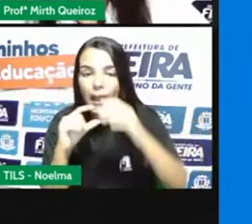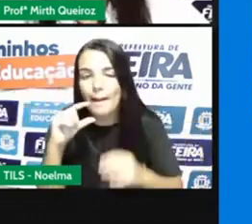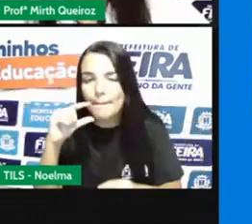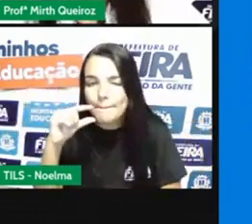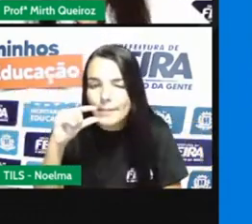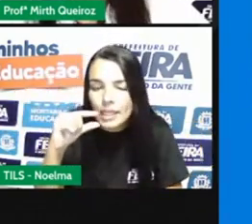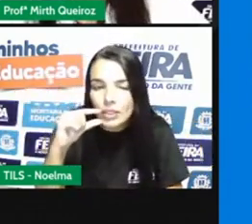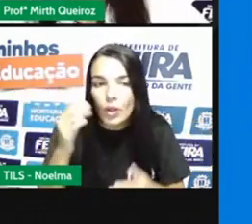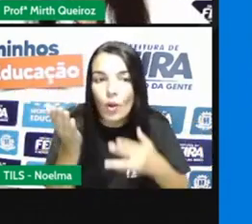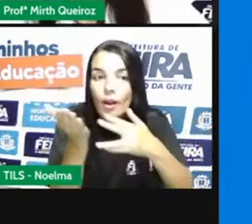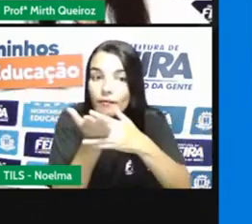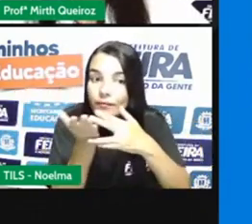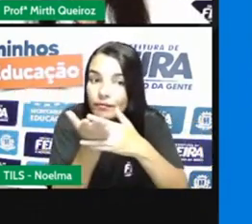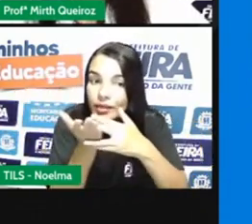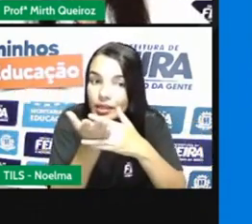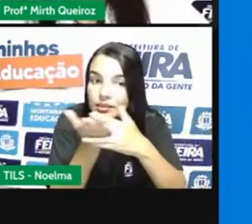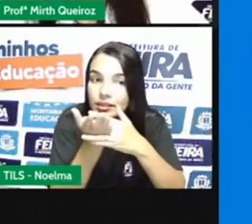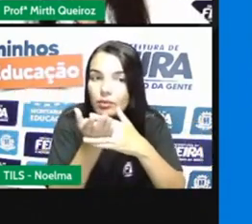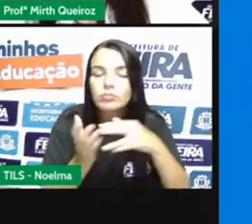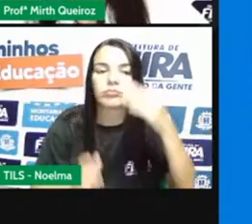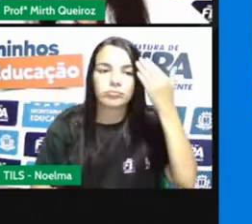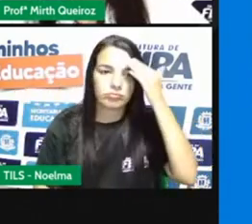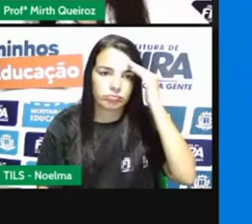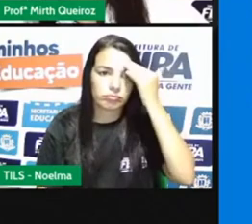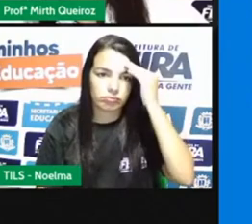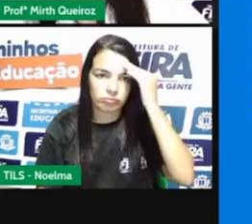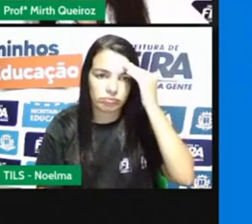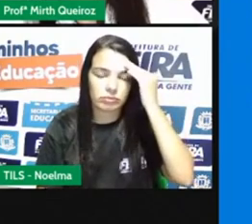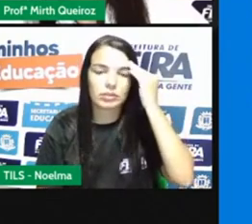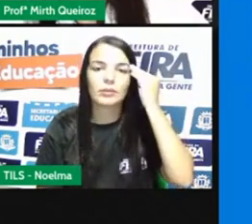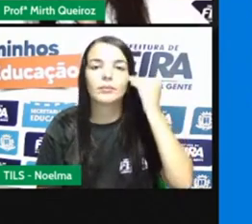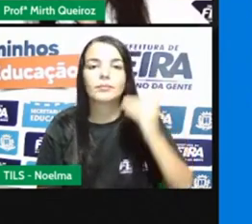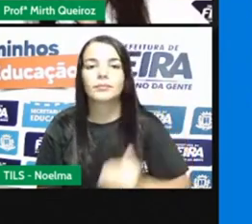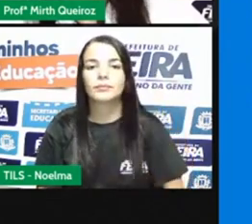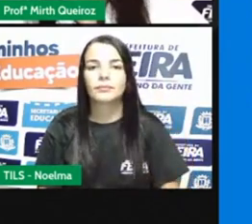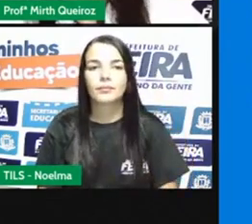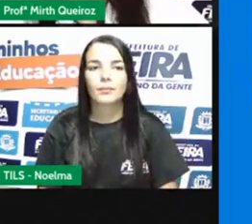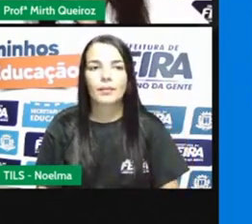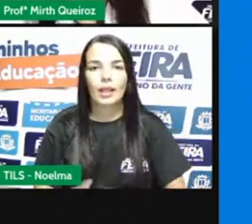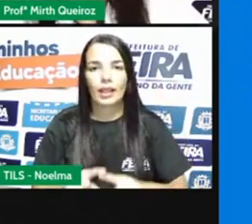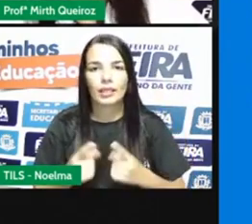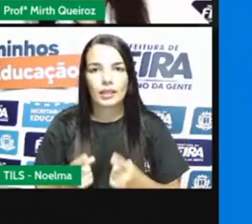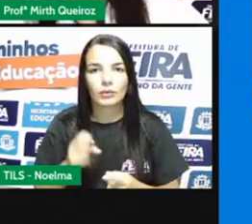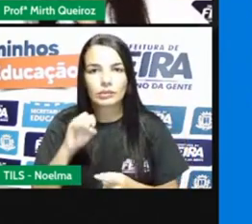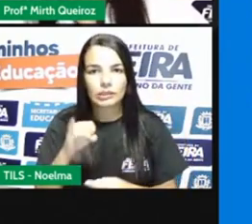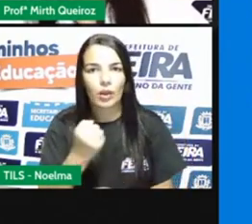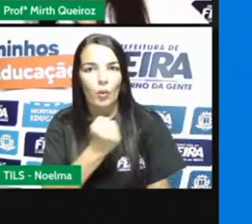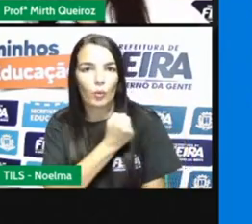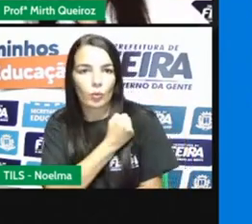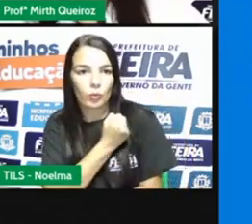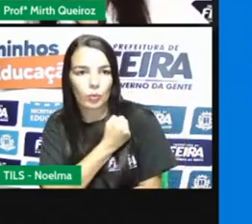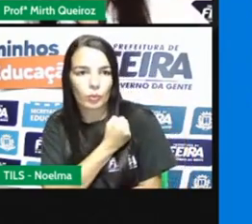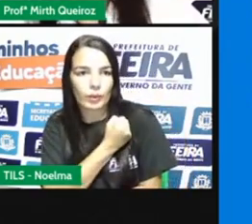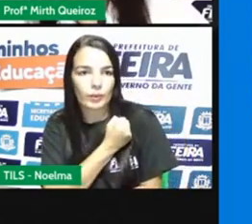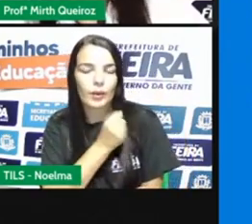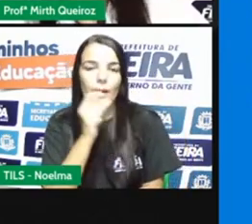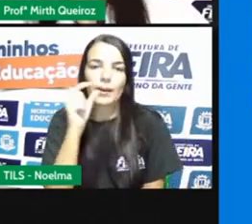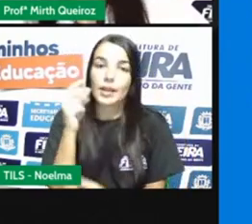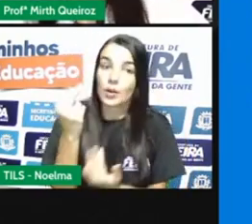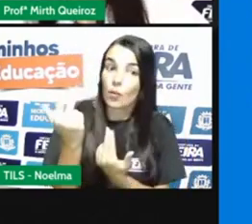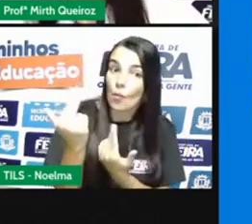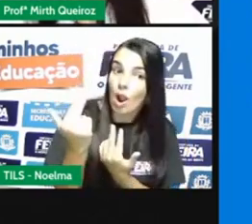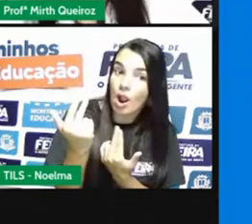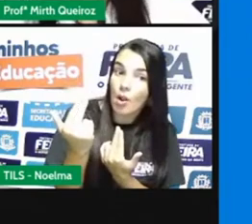a fração. A pizza foi menor. Vocês observaram aí? Então, se o numerador, ele for